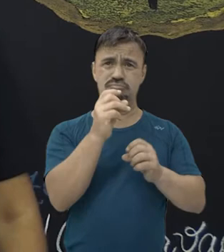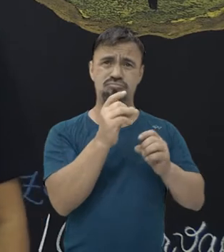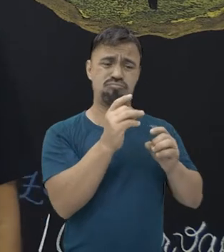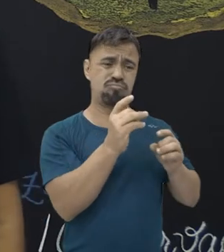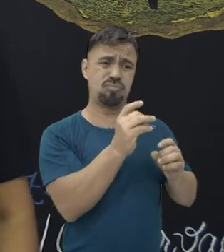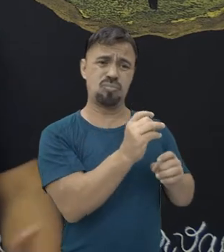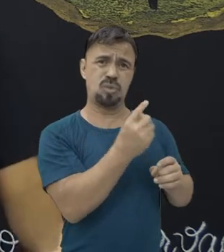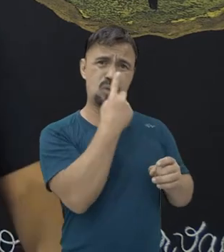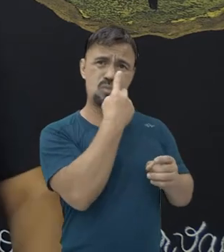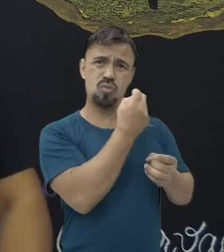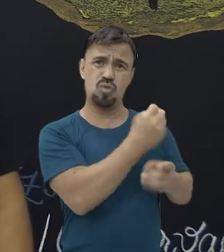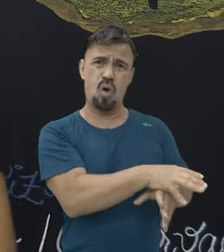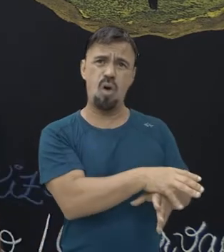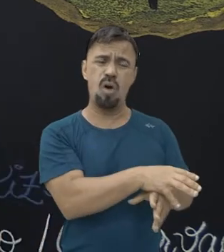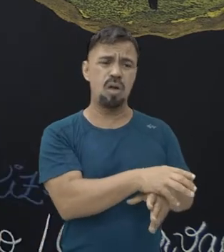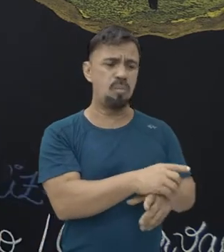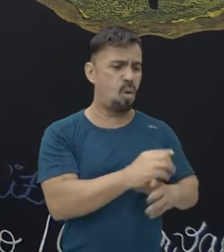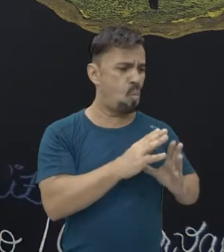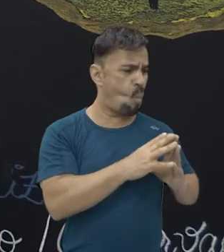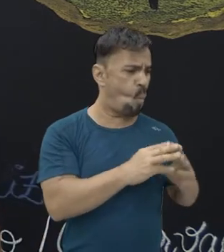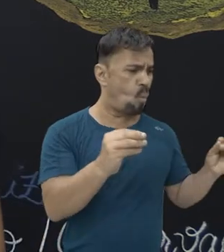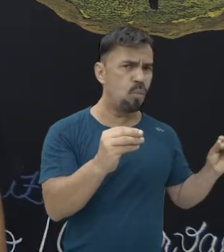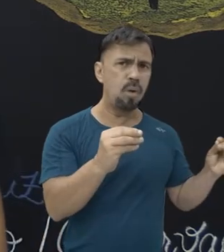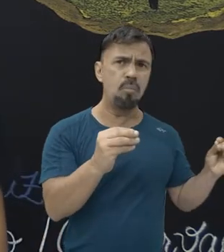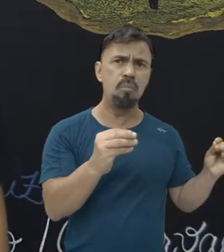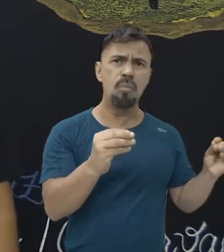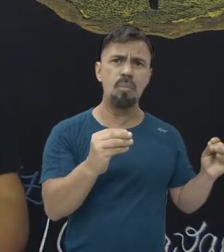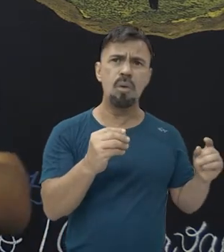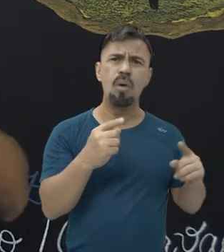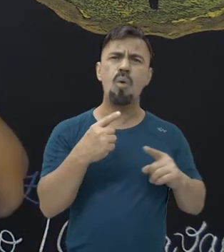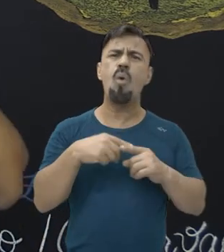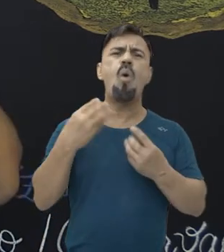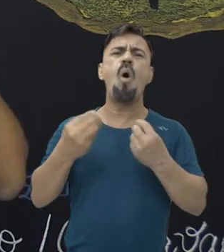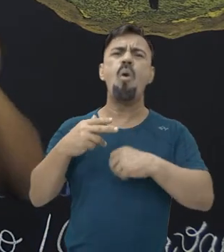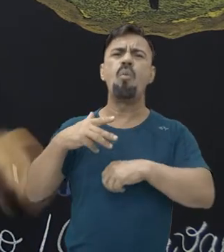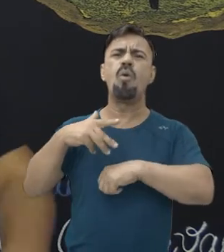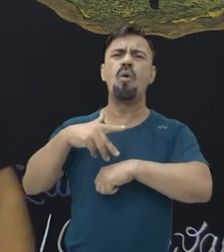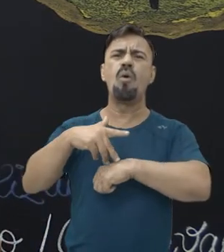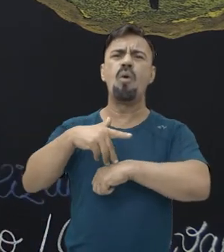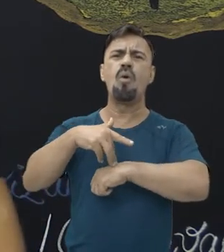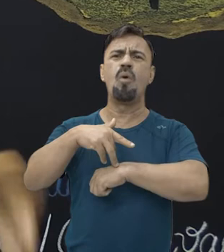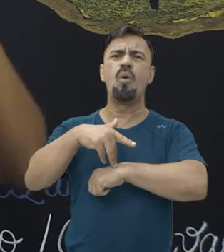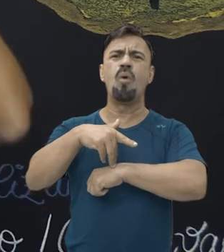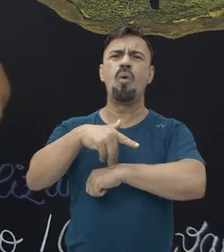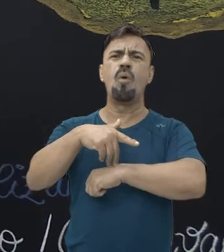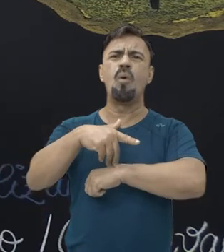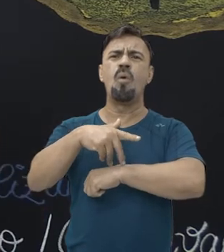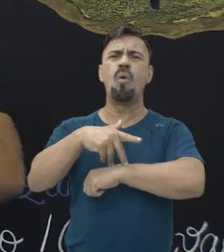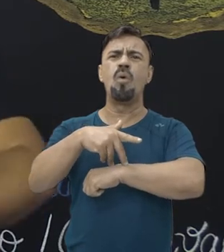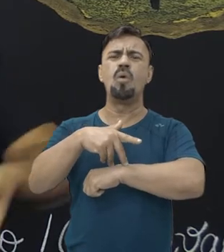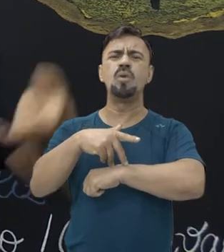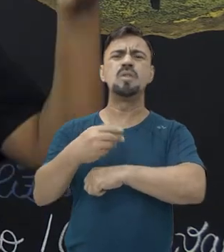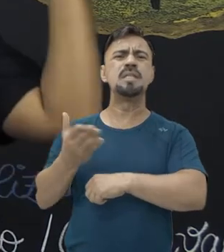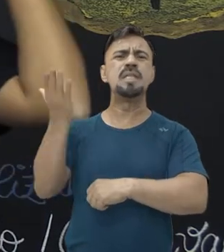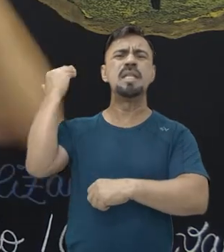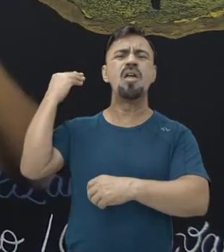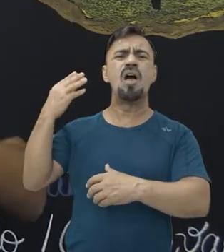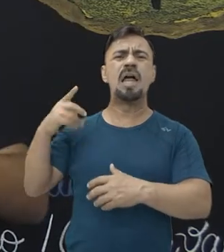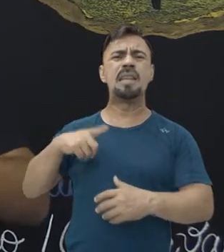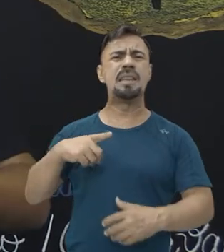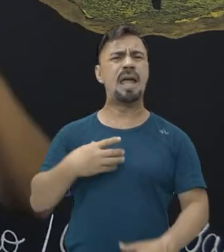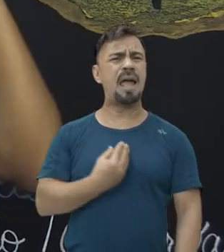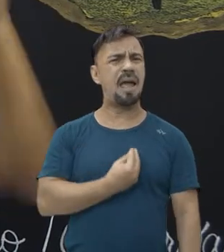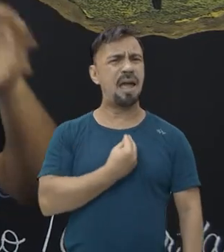semana já não está mais, como é que esse osso de dinossauro está aí? Aí você entra na teoria da conspiração. Isso aí é montagem, isso aí é